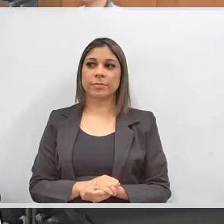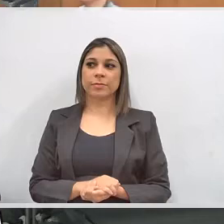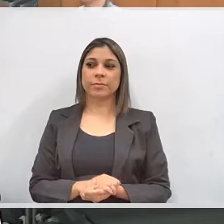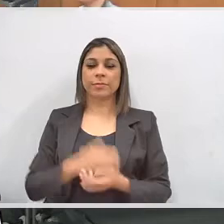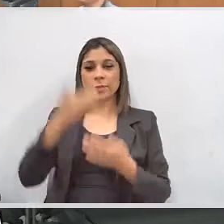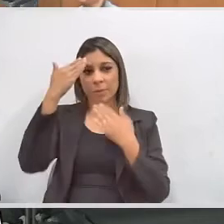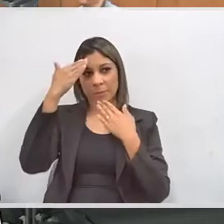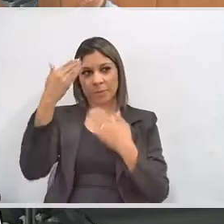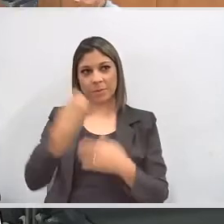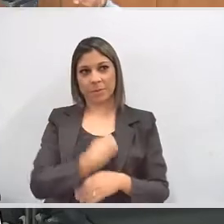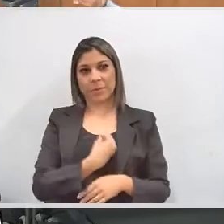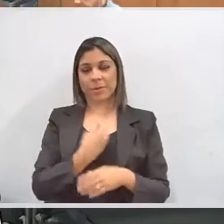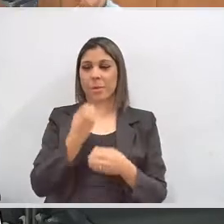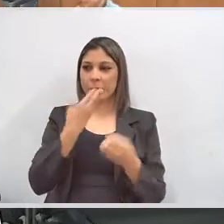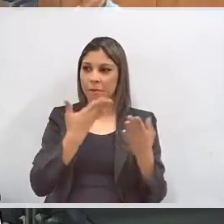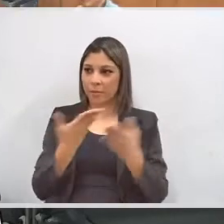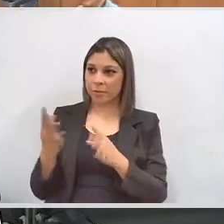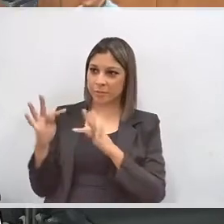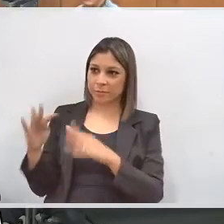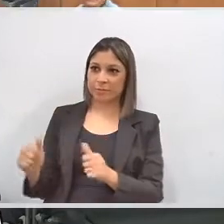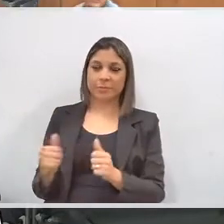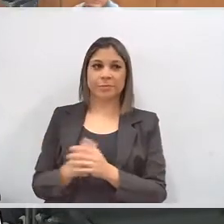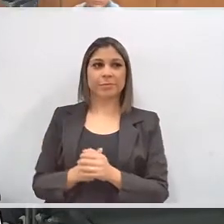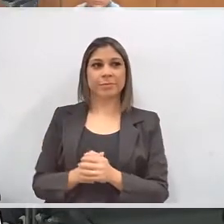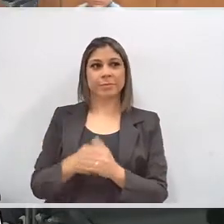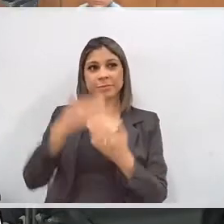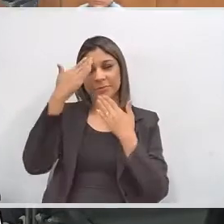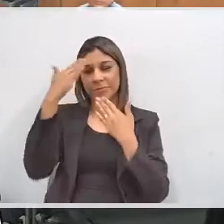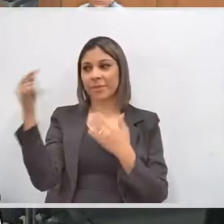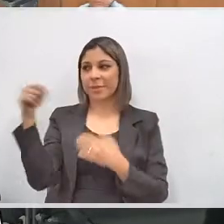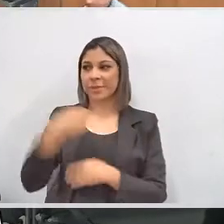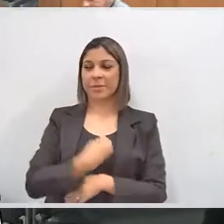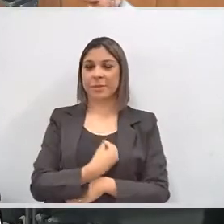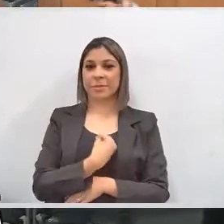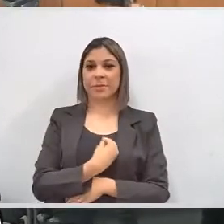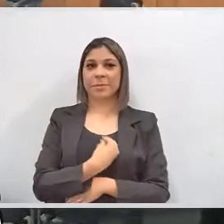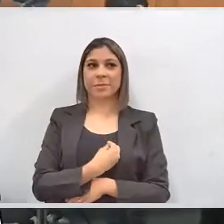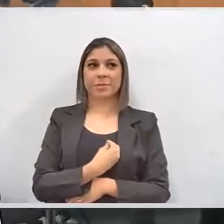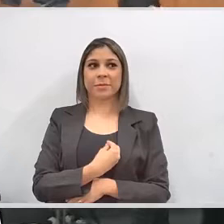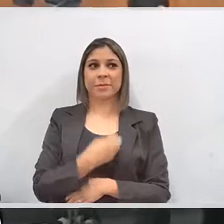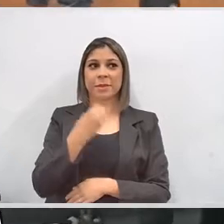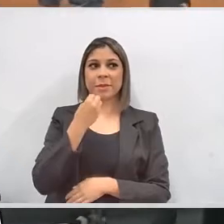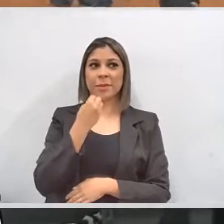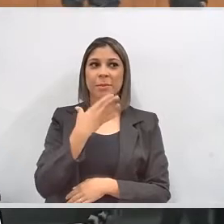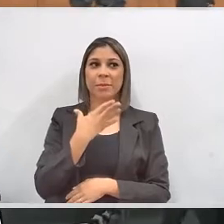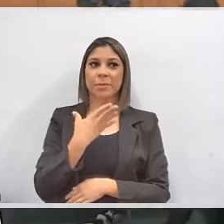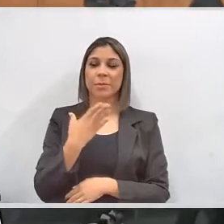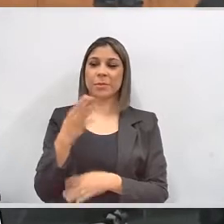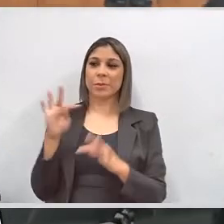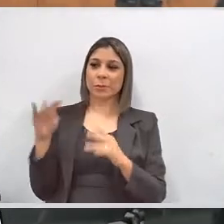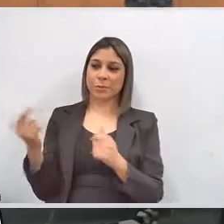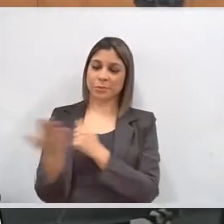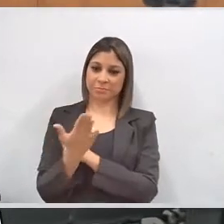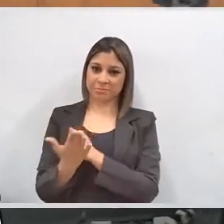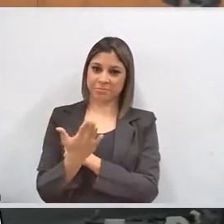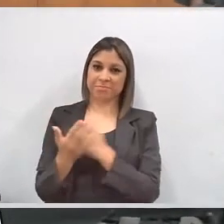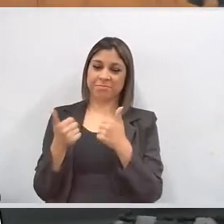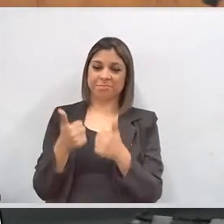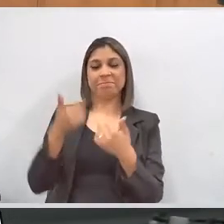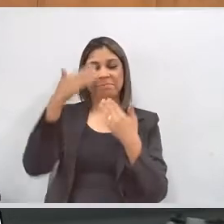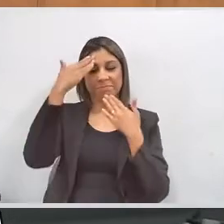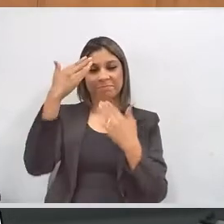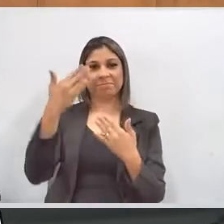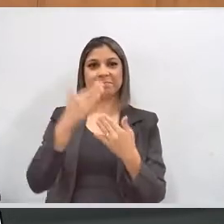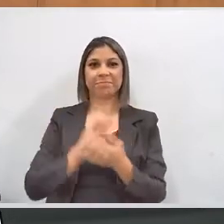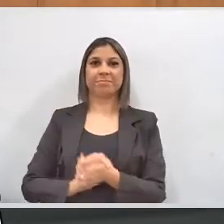obrigado pela participação. Vejo todas bem-vindas. Obrigado pela presença, viu, pessoal? É ótimo contar com a ajuda de todas.